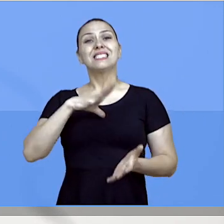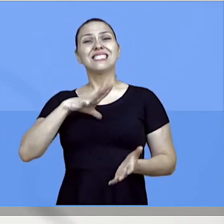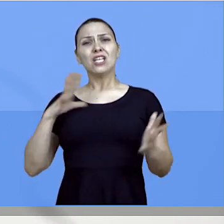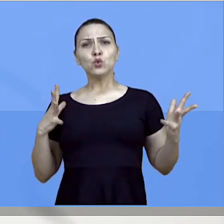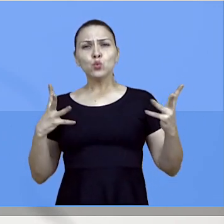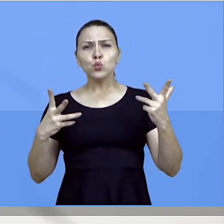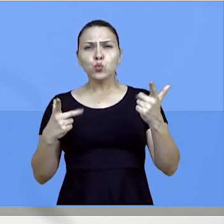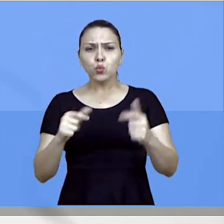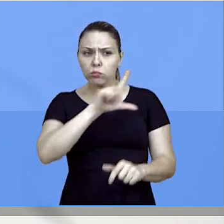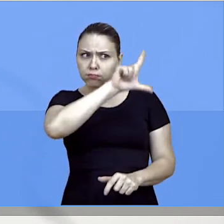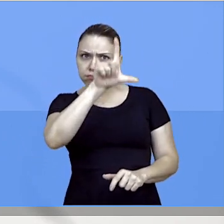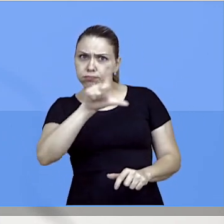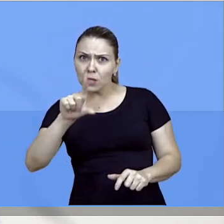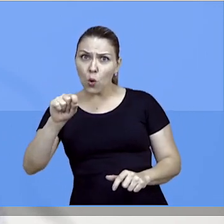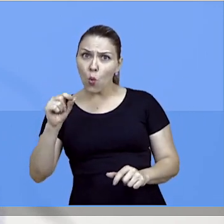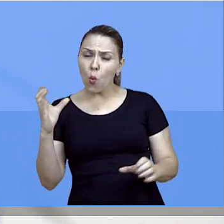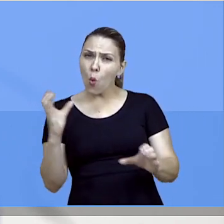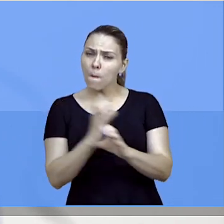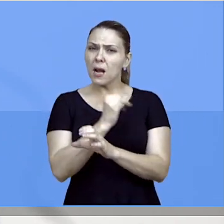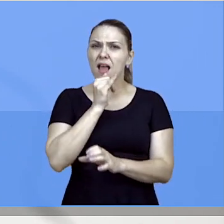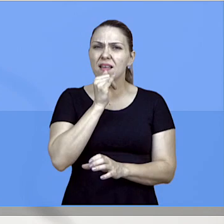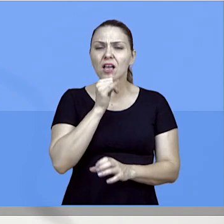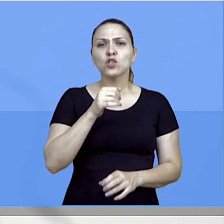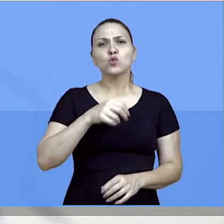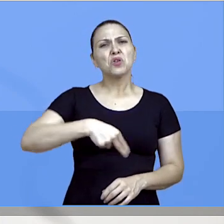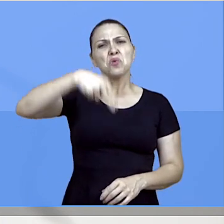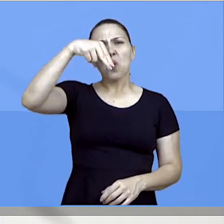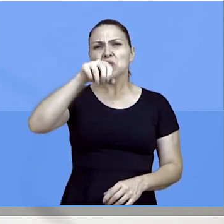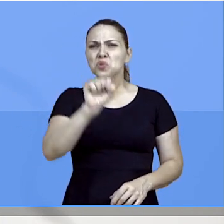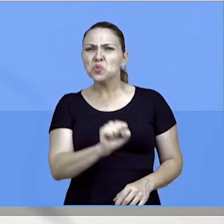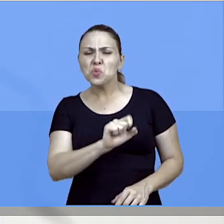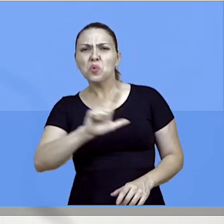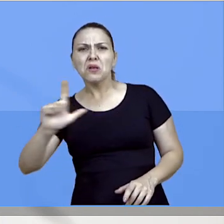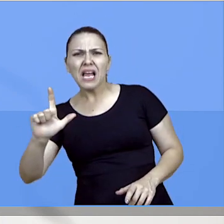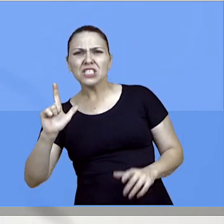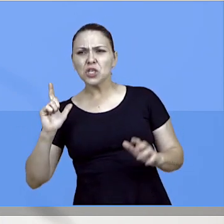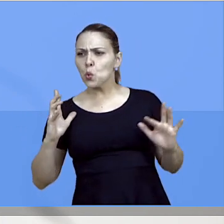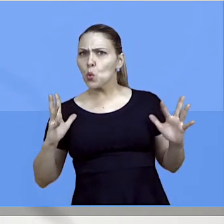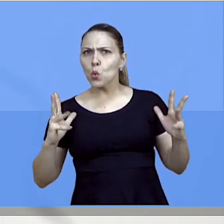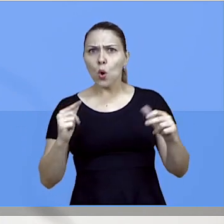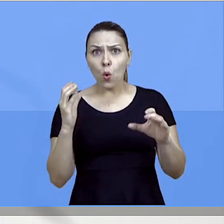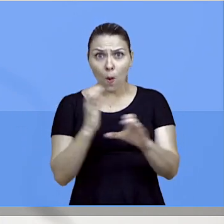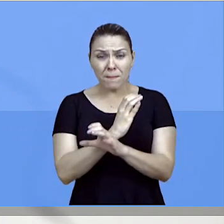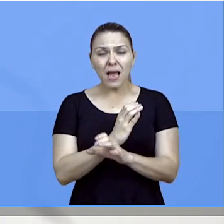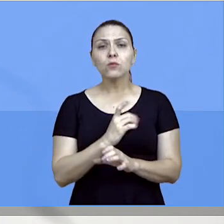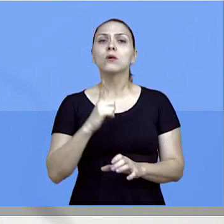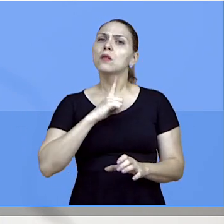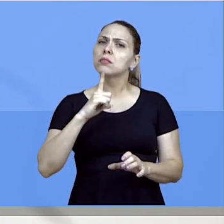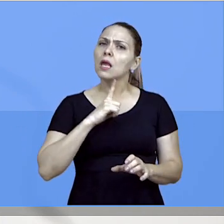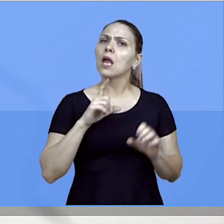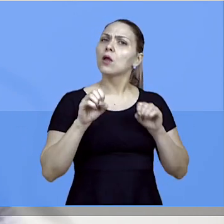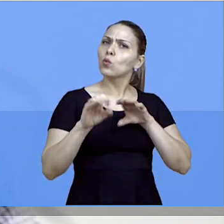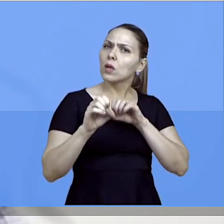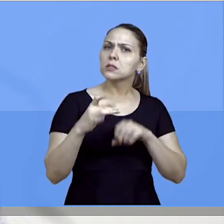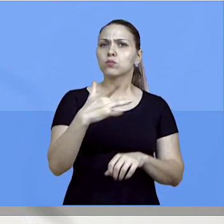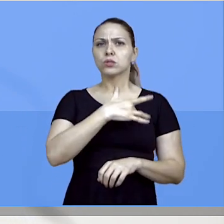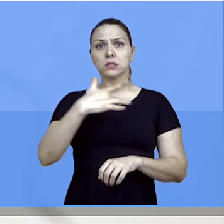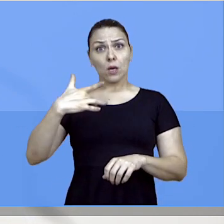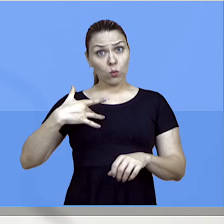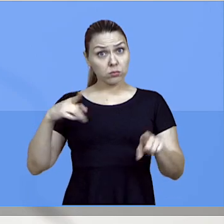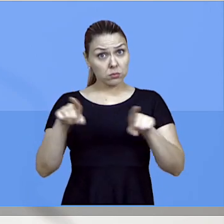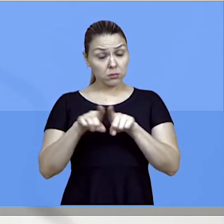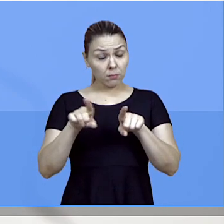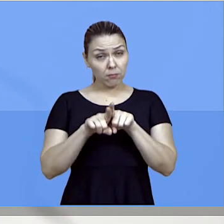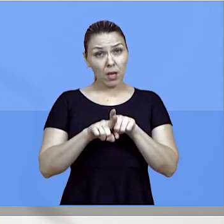eu preciso ter um subcentro na Zona Norte, na Lédia, na Sul e em outras cidades que vão prover educação, saúde, acesso a equipamentos